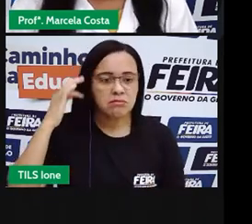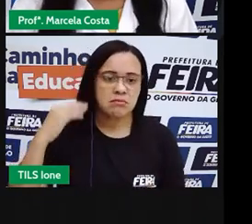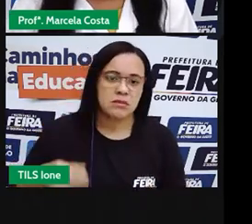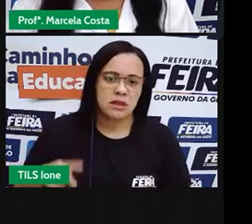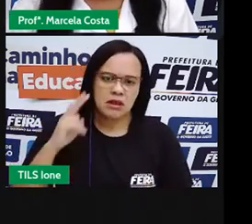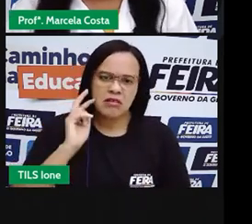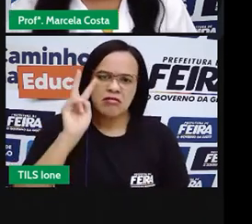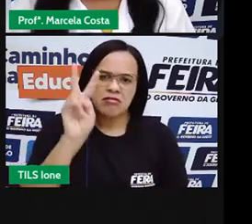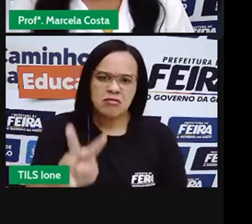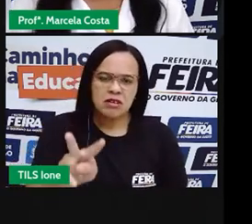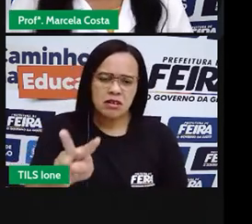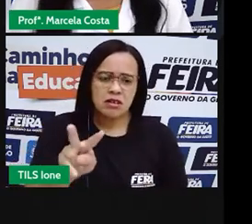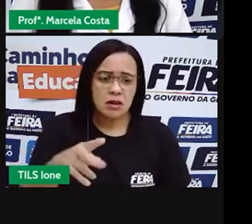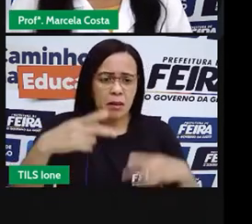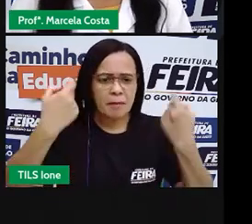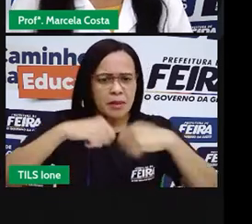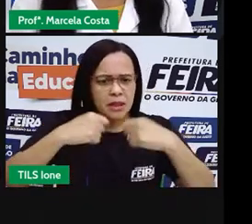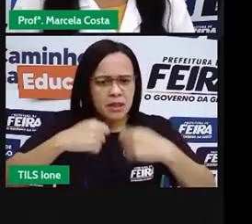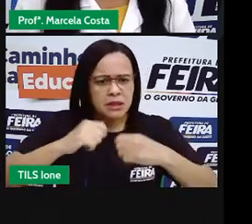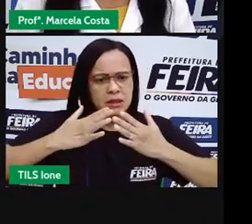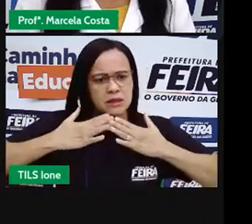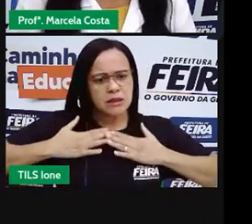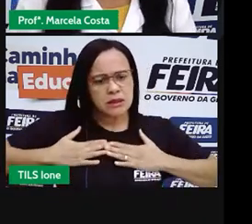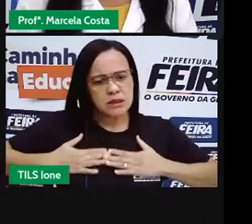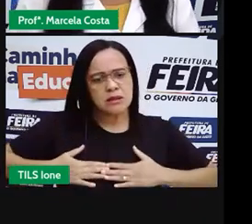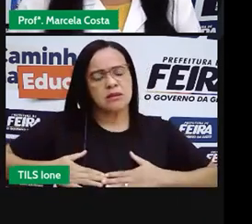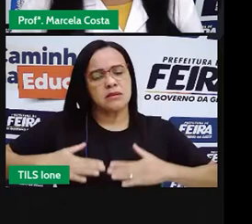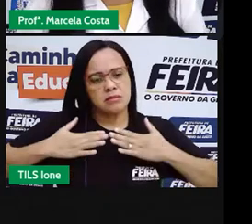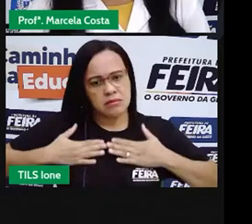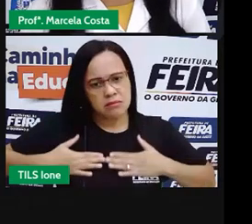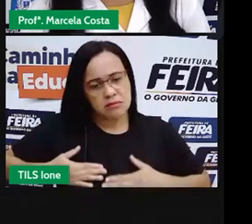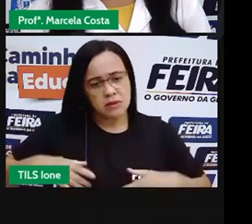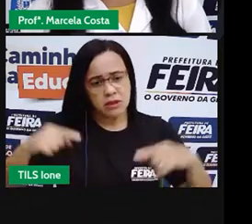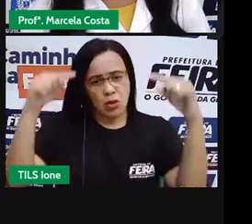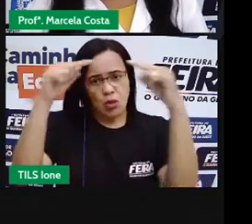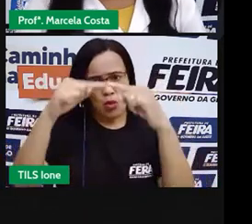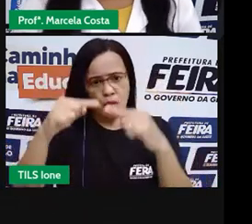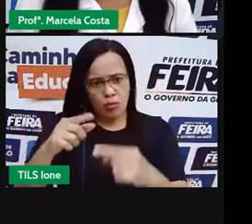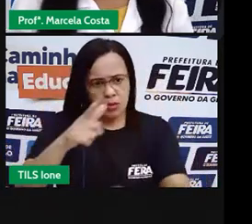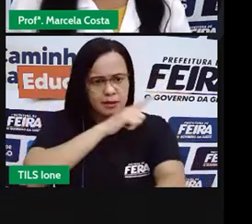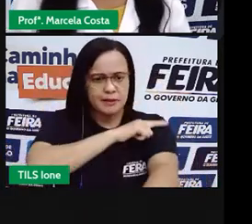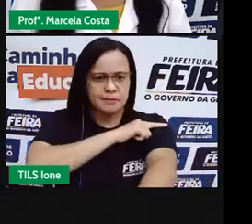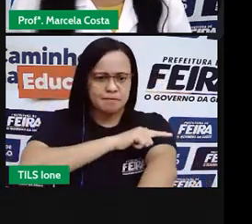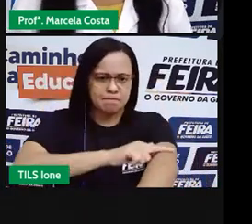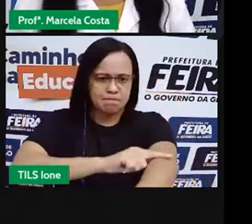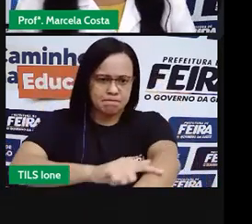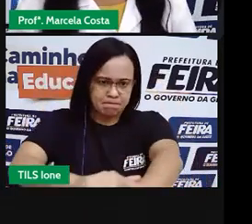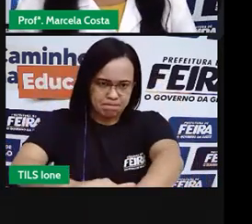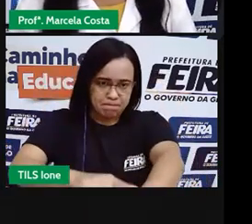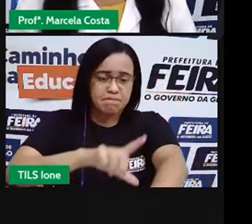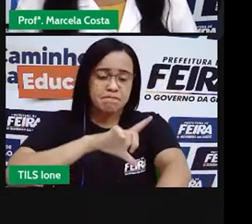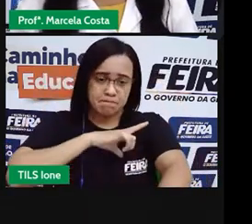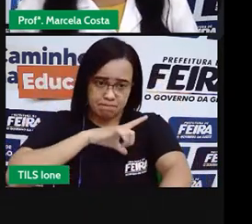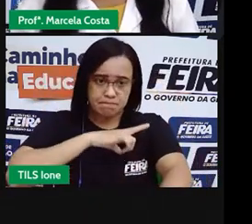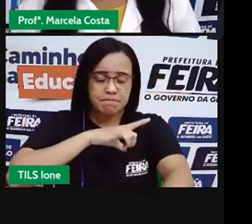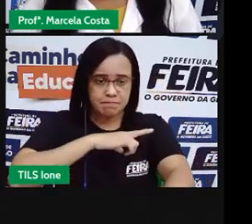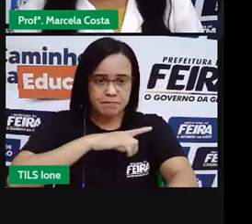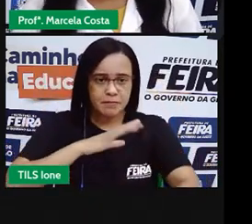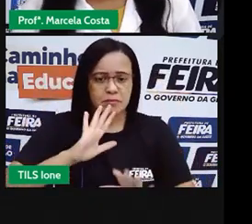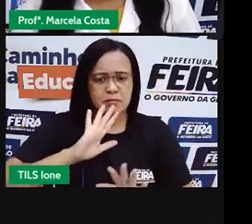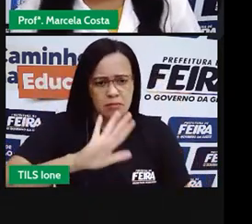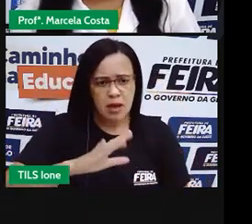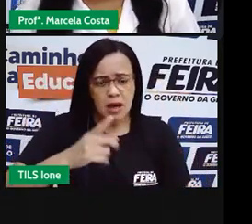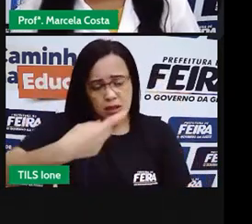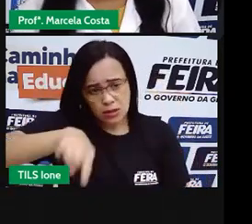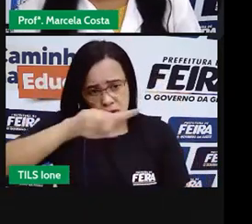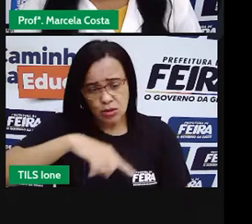controlando o seu comportamento, são boas maneiras. Mas, na sua vivência, a gente também pode, organizando